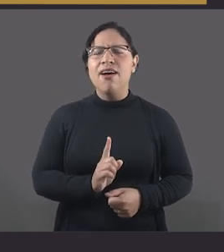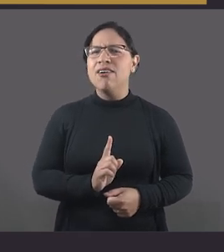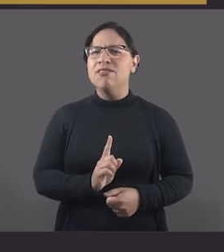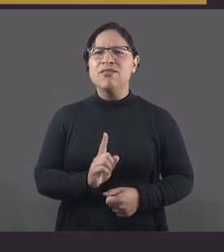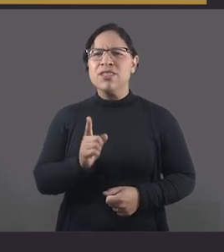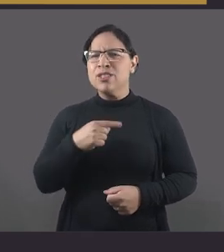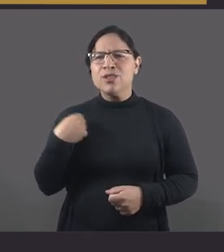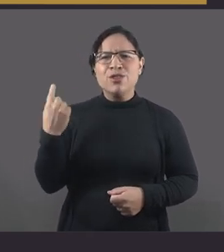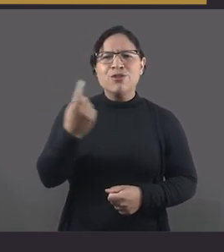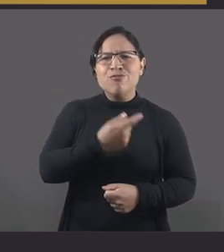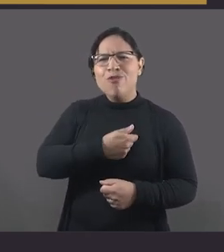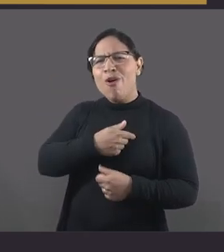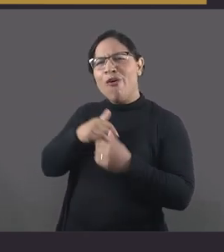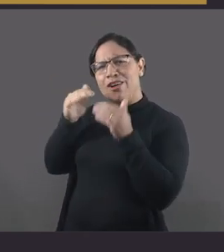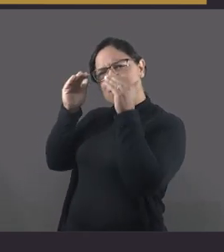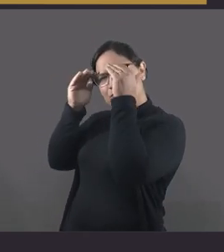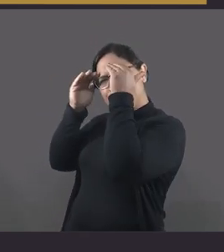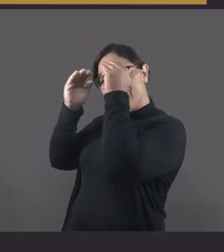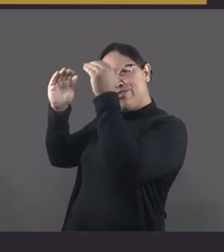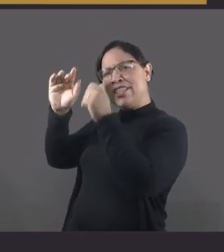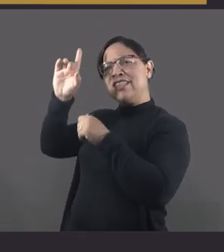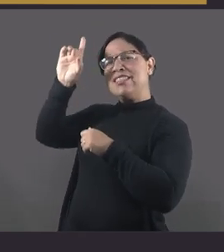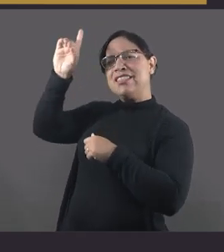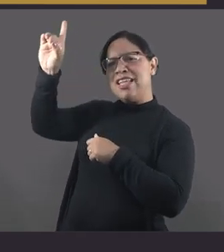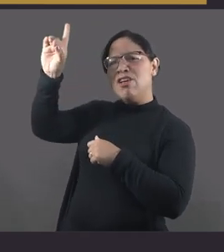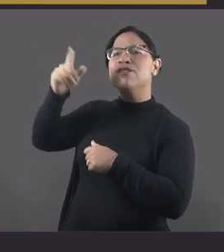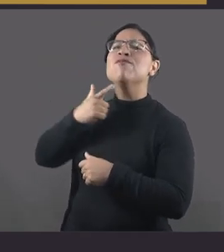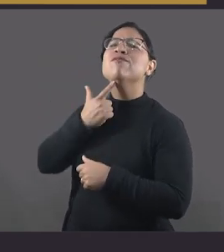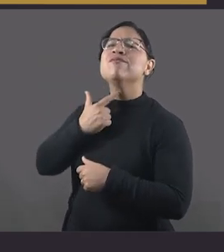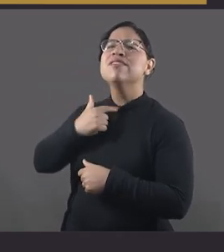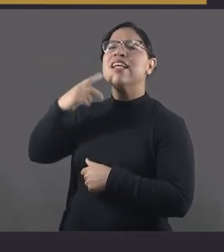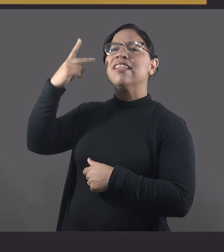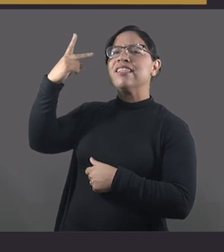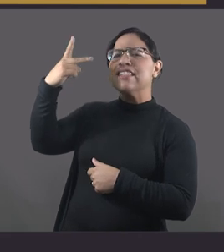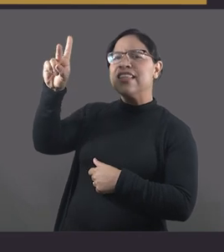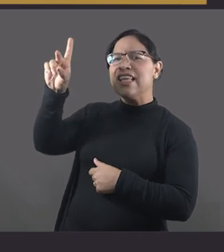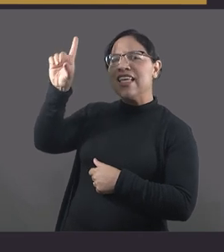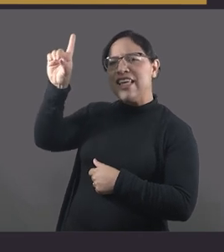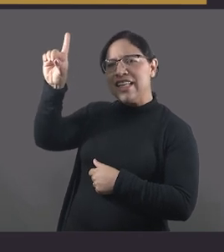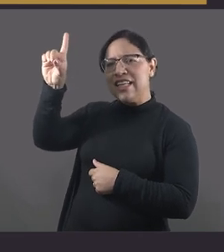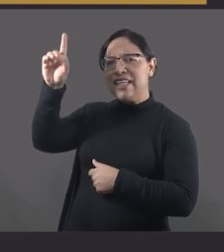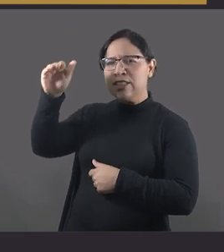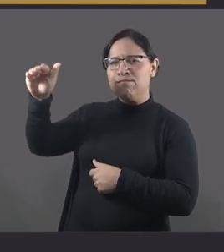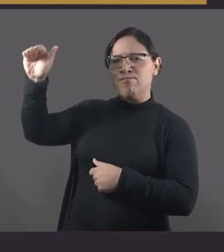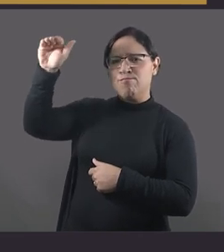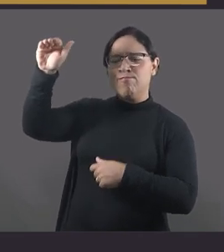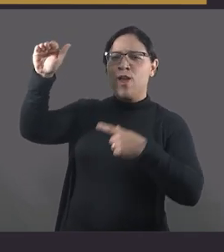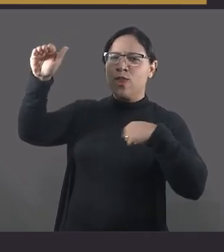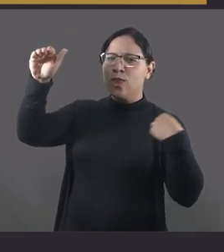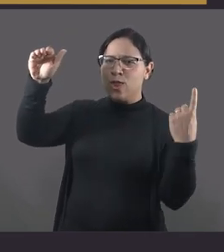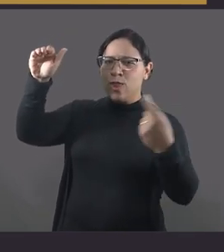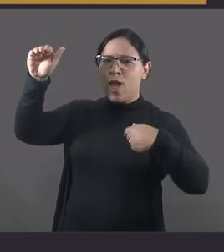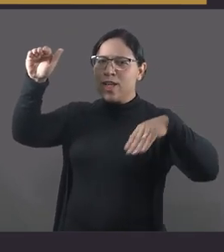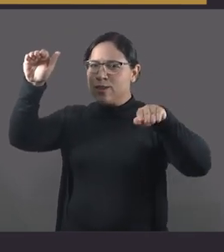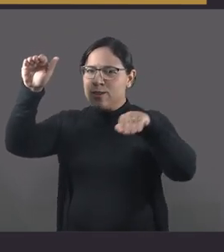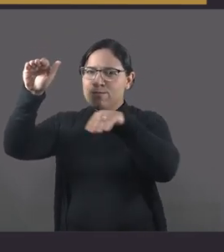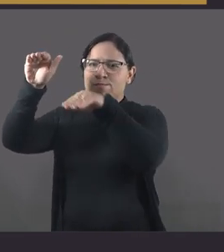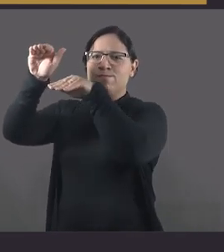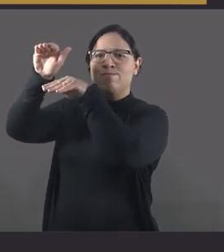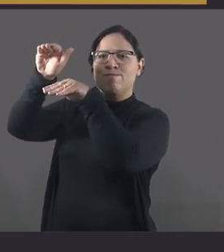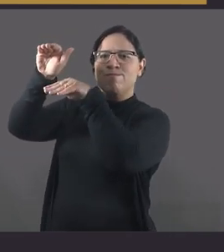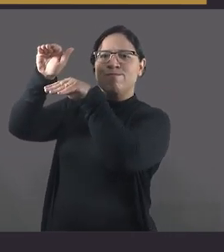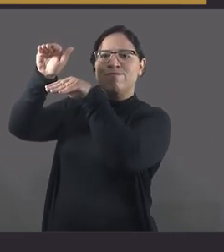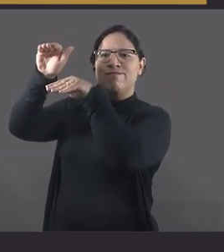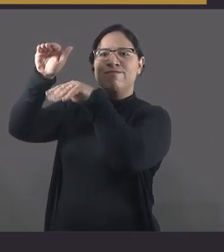a Ele, nos submetemos à Sua vontade, e, outro lado, quando nós queremos governar a nossa história, nos achamos no direito de julgar